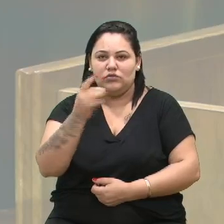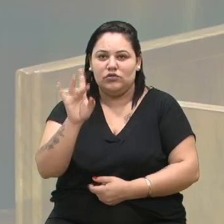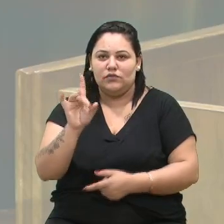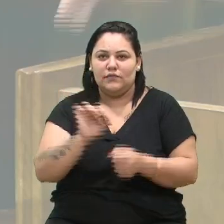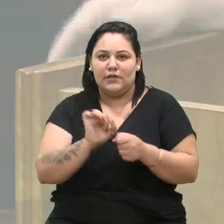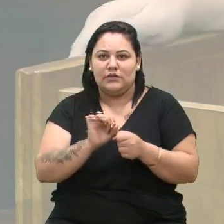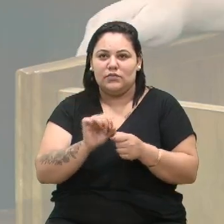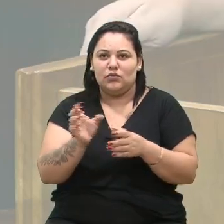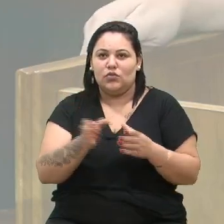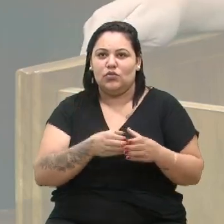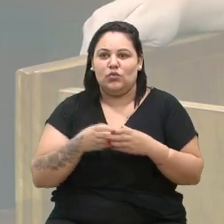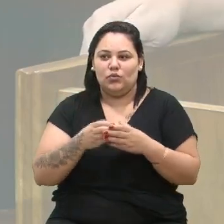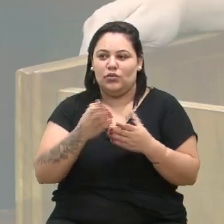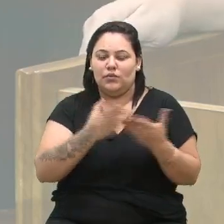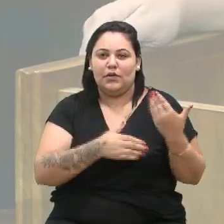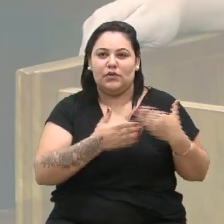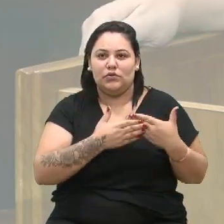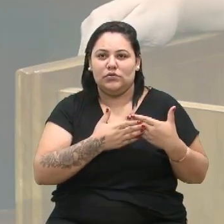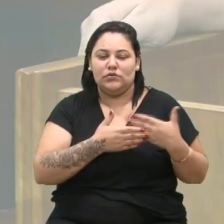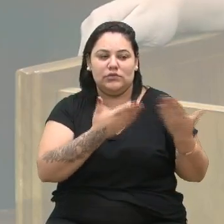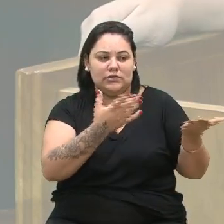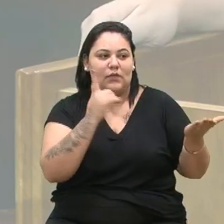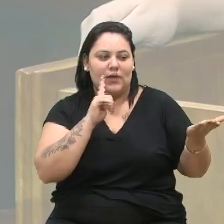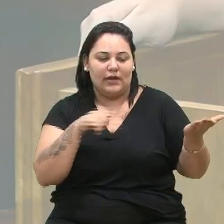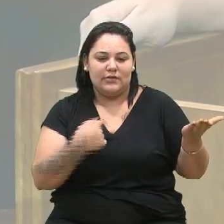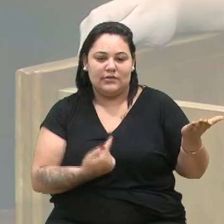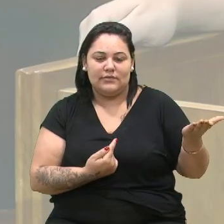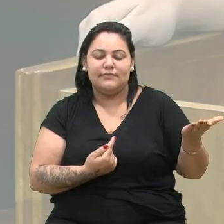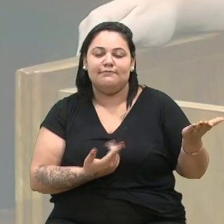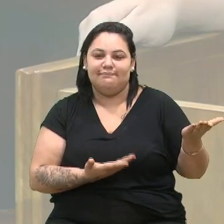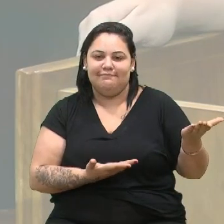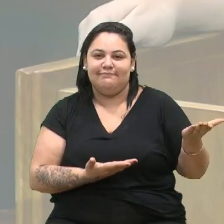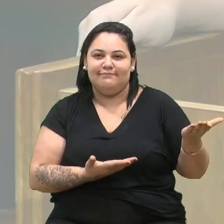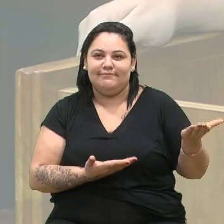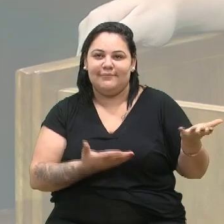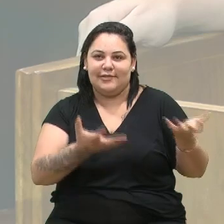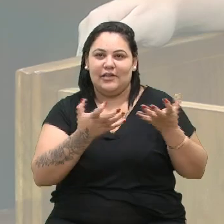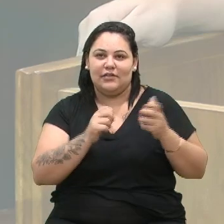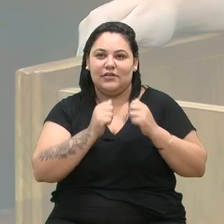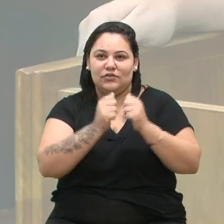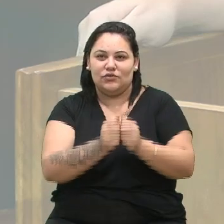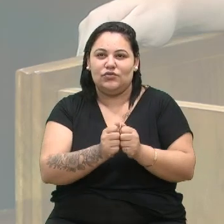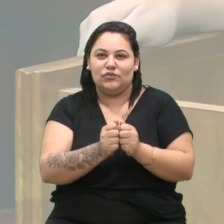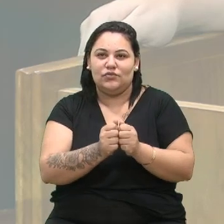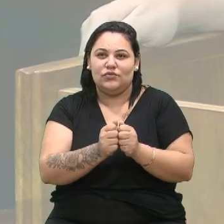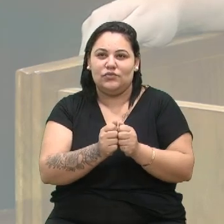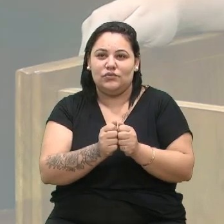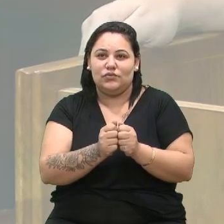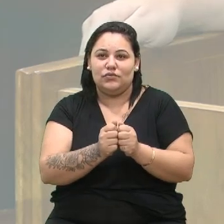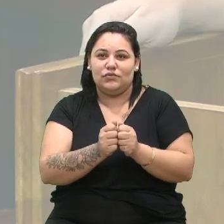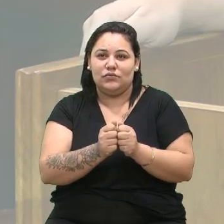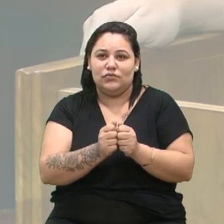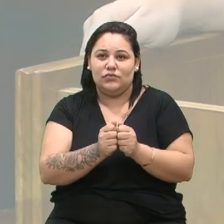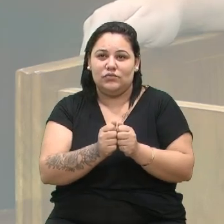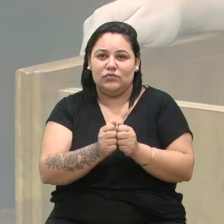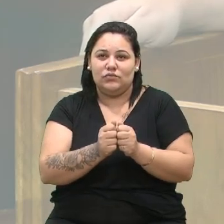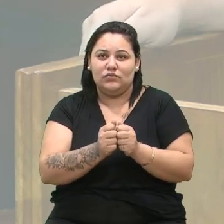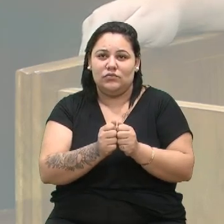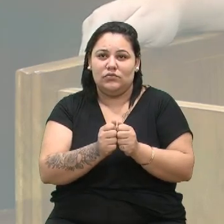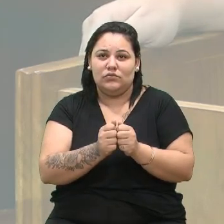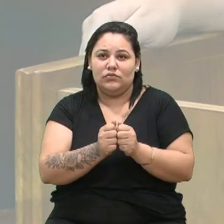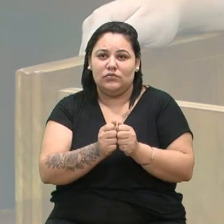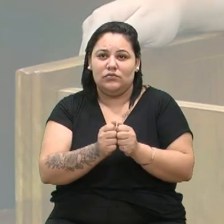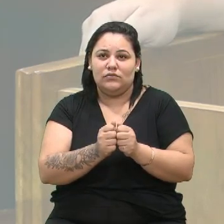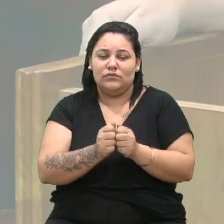coletivo e para todos. Então, Gladys, quero estar junto contigo nesta caminhada. Não, mas pode pegar a parte aí.